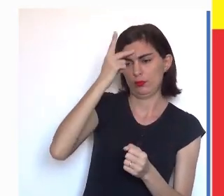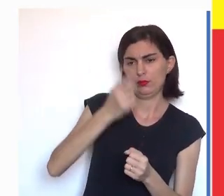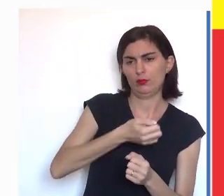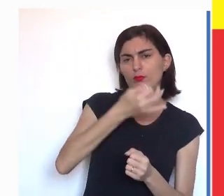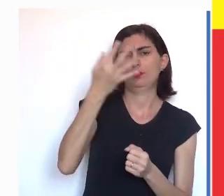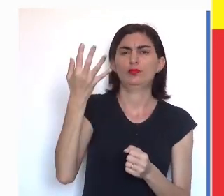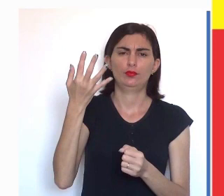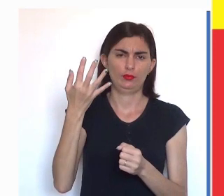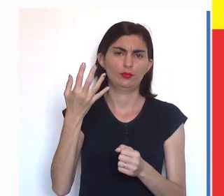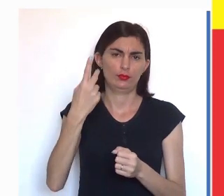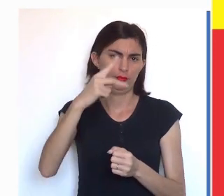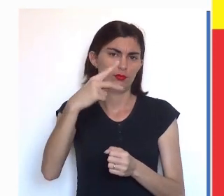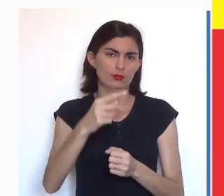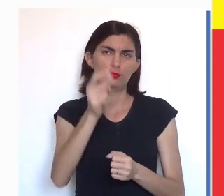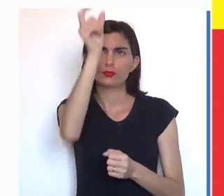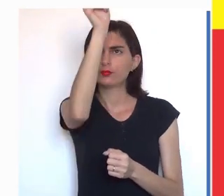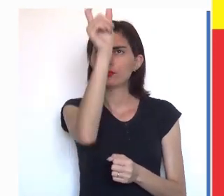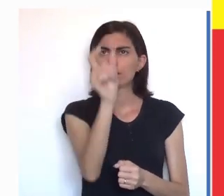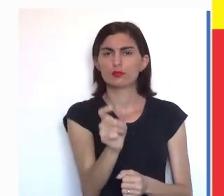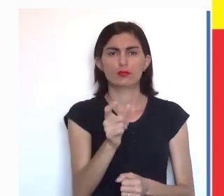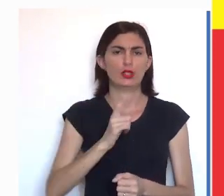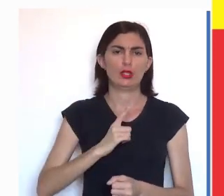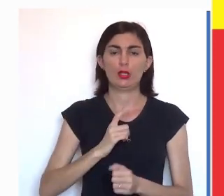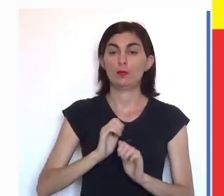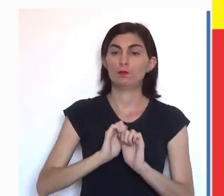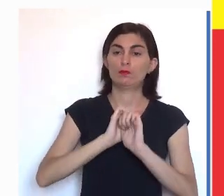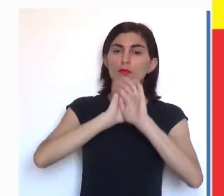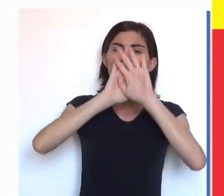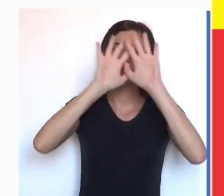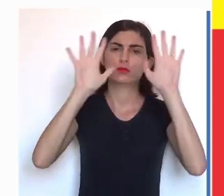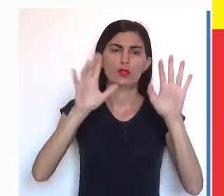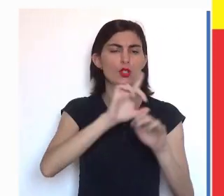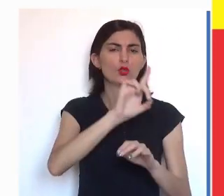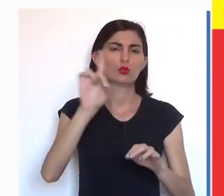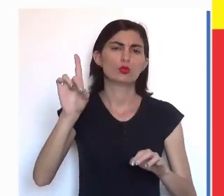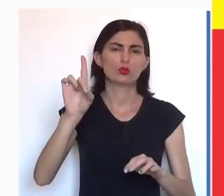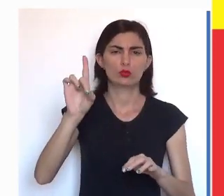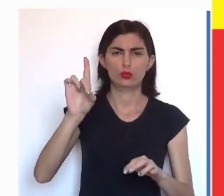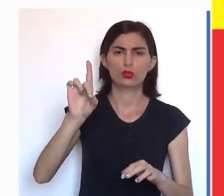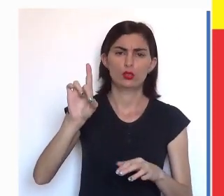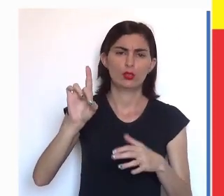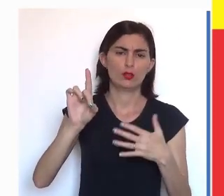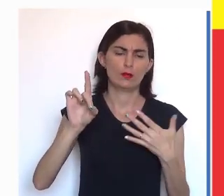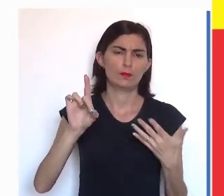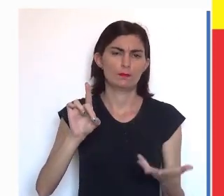e nele você tem a clareza que no dia